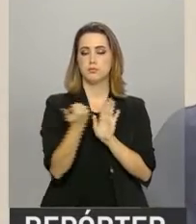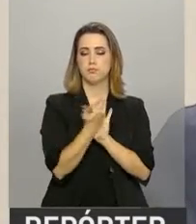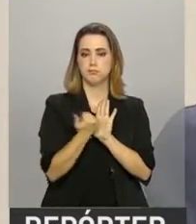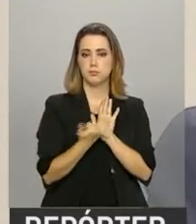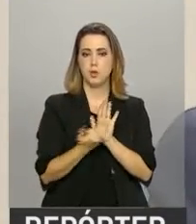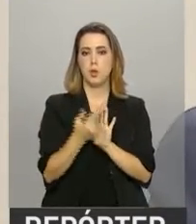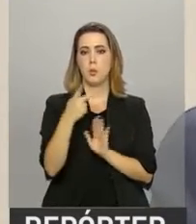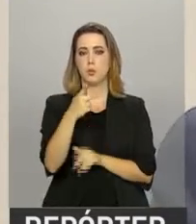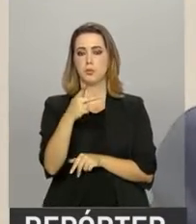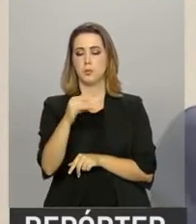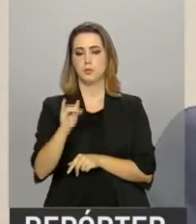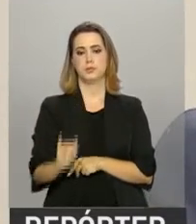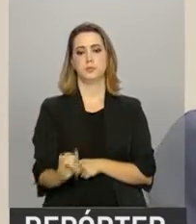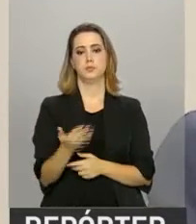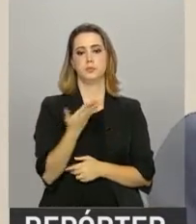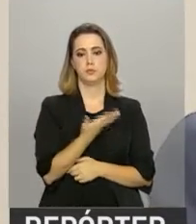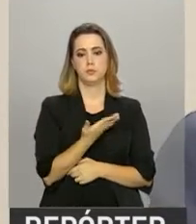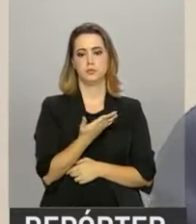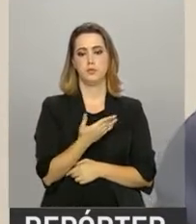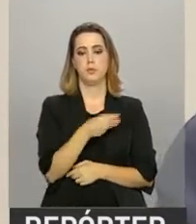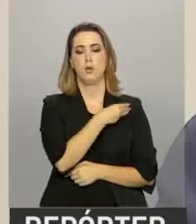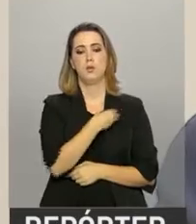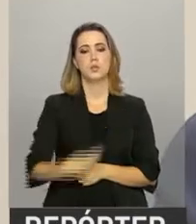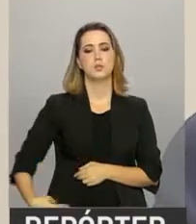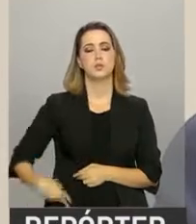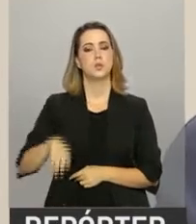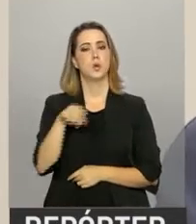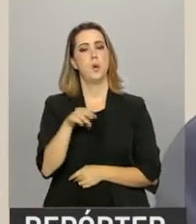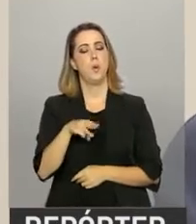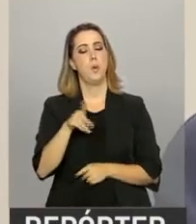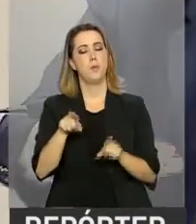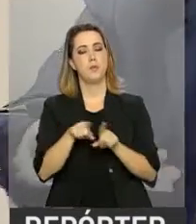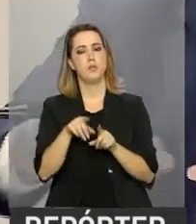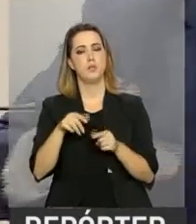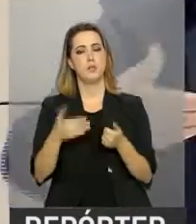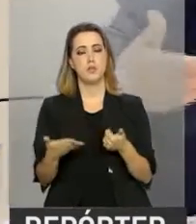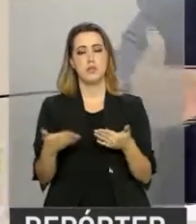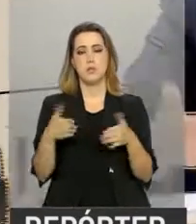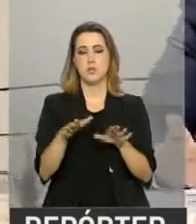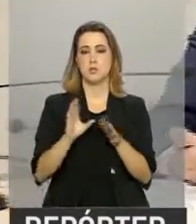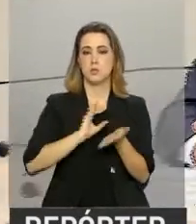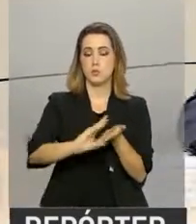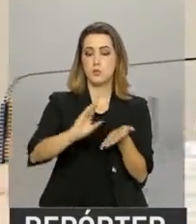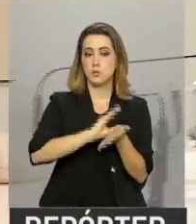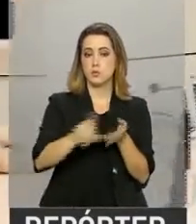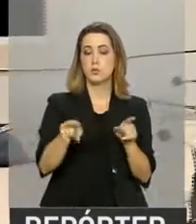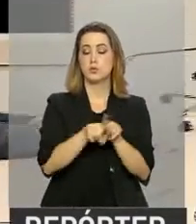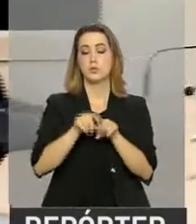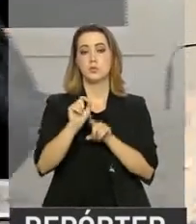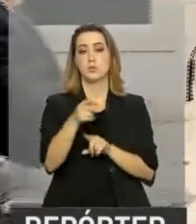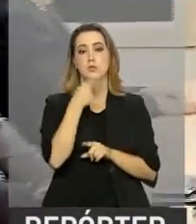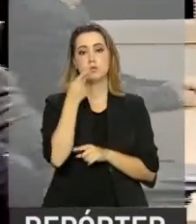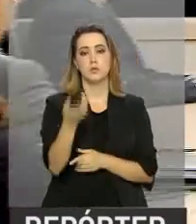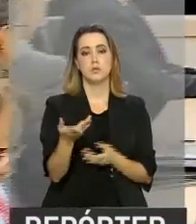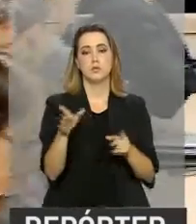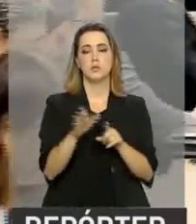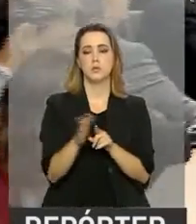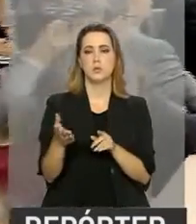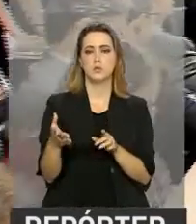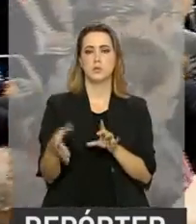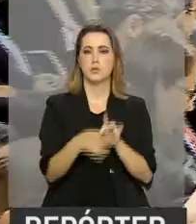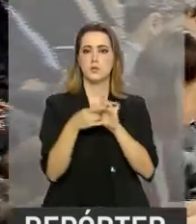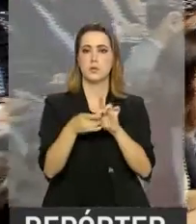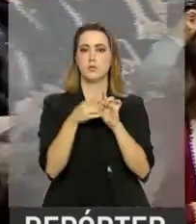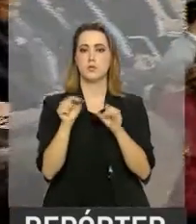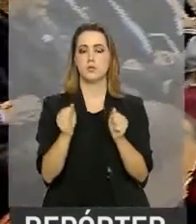O ministro do Programa de Parceria de Investimentos, Wellington Moreira Franco, disse que os investimentos se darão de forma integrada